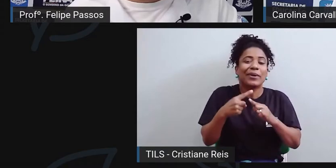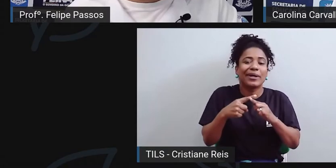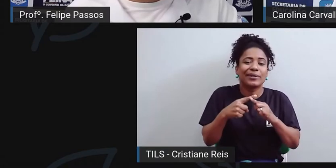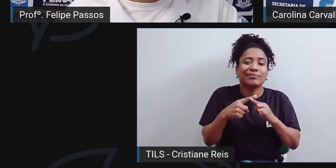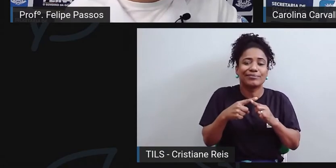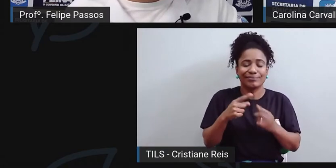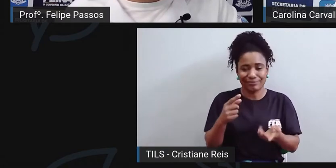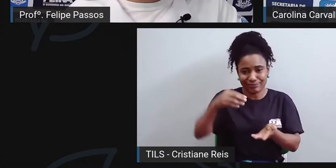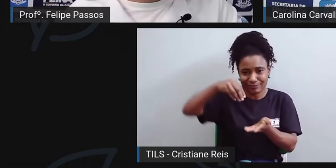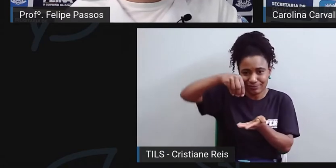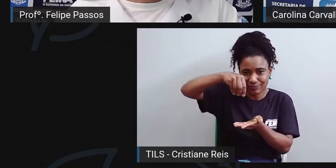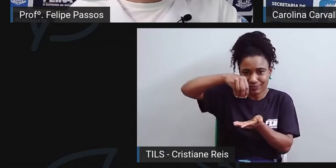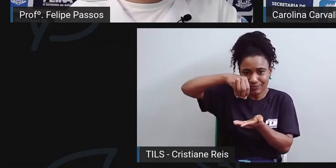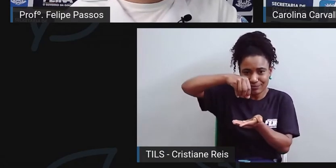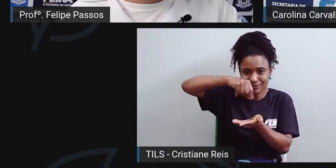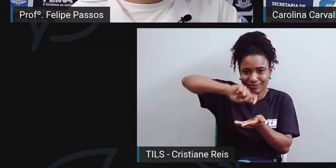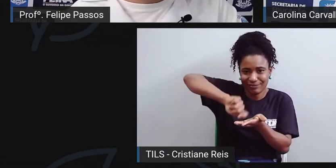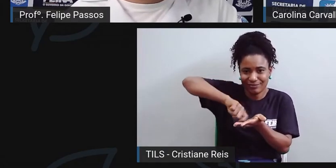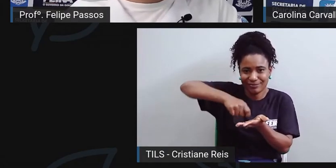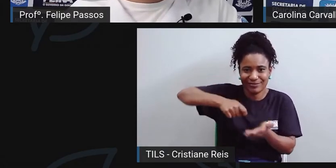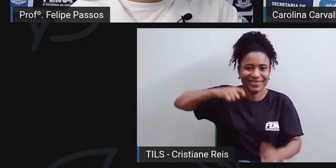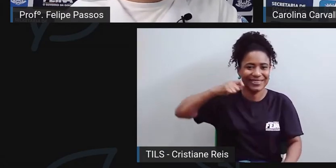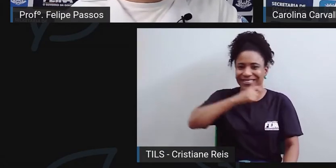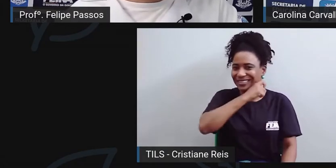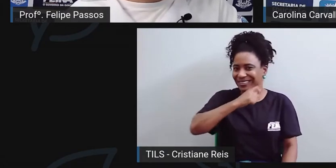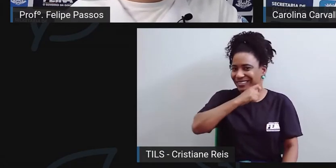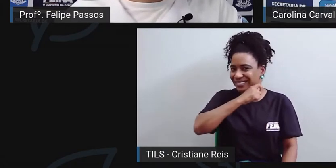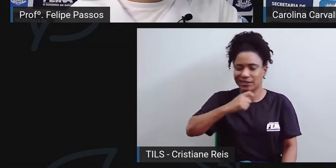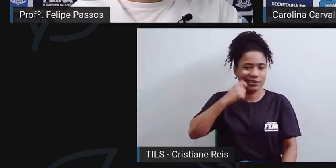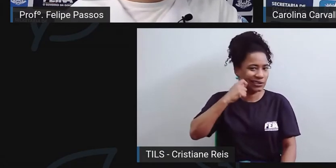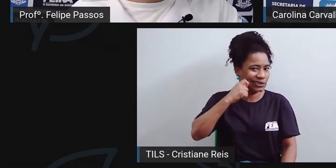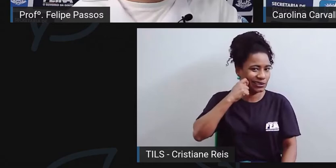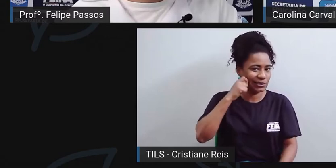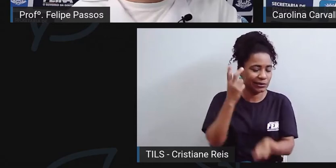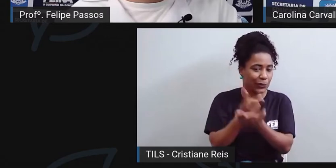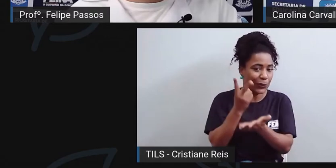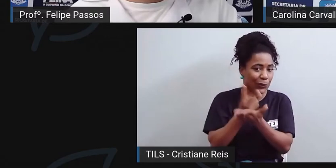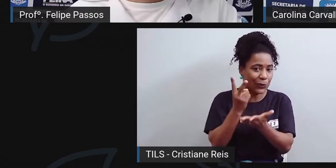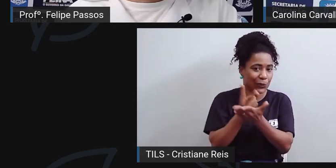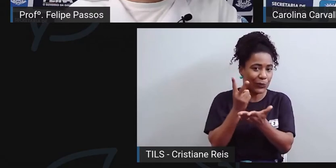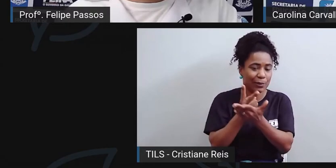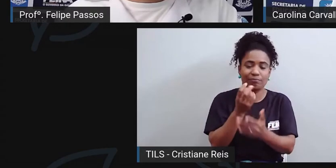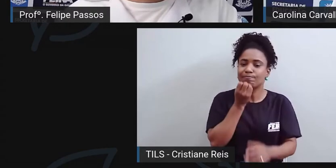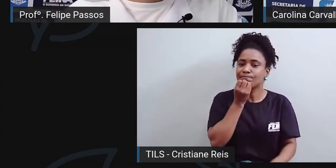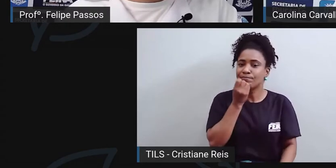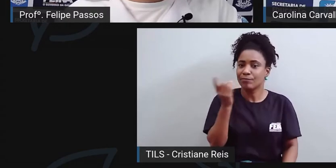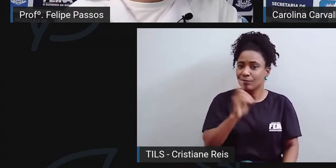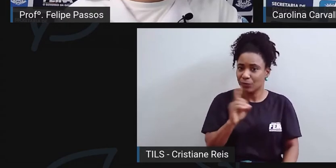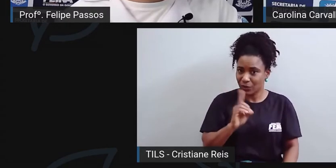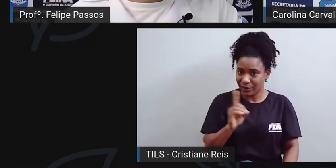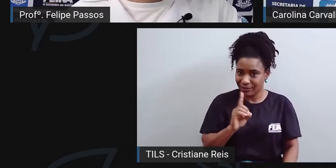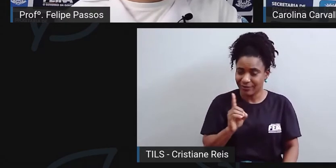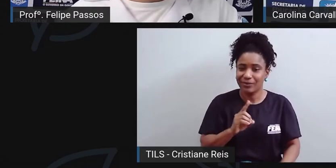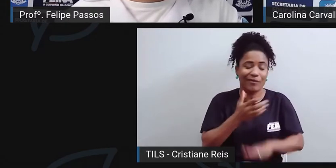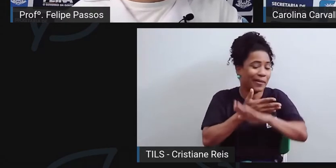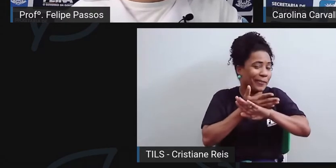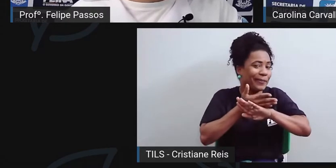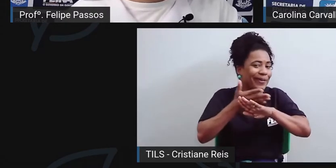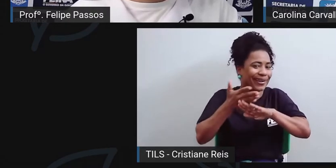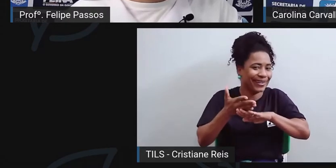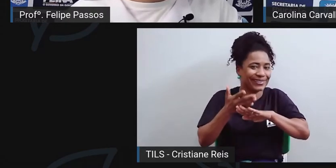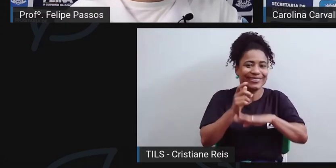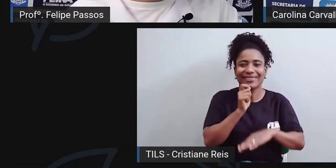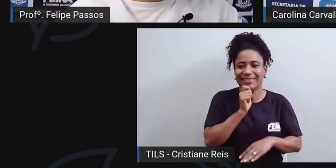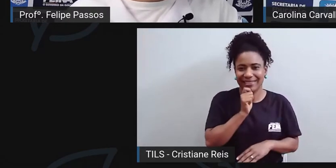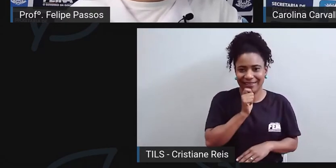é recomendado o uso contínuo, frequente, do bicarbonato de sódio, que não vai branquear os dentes. O